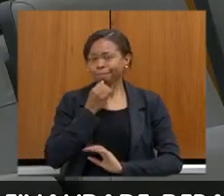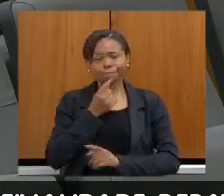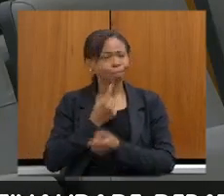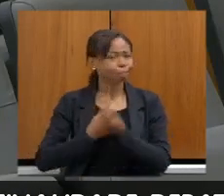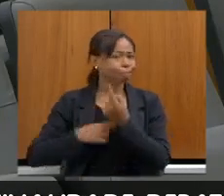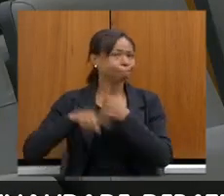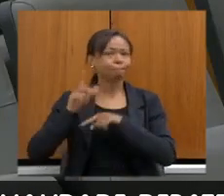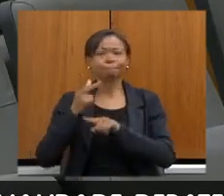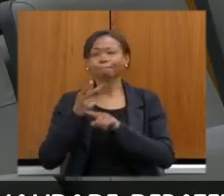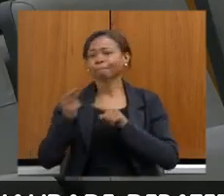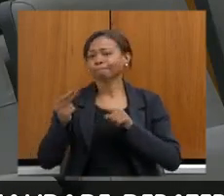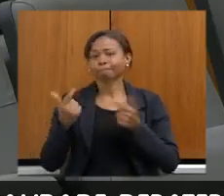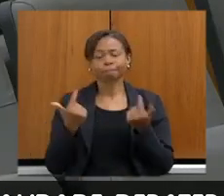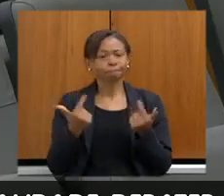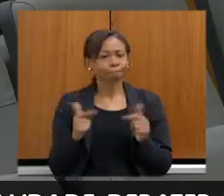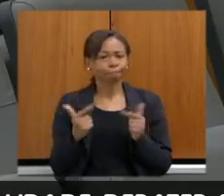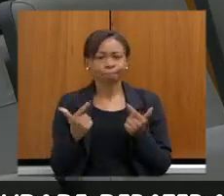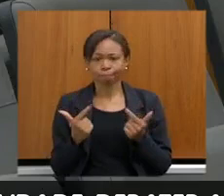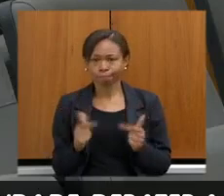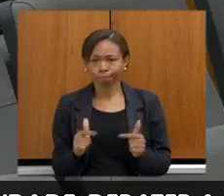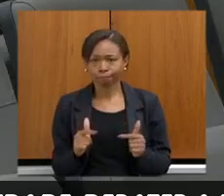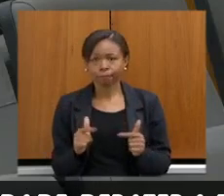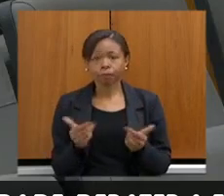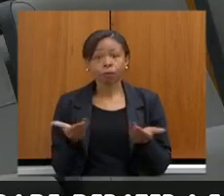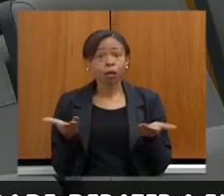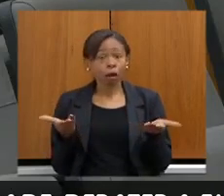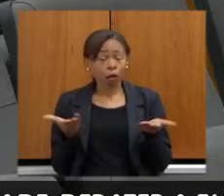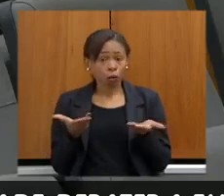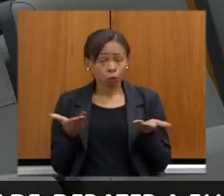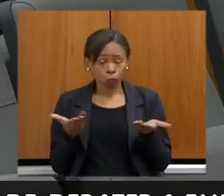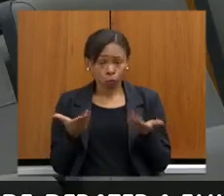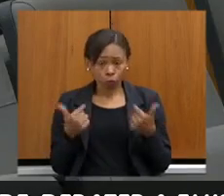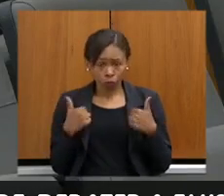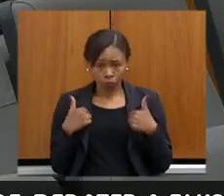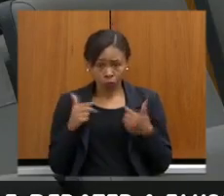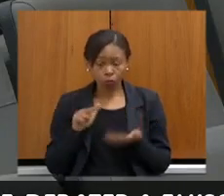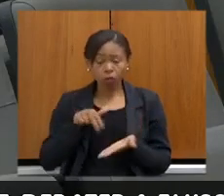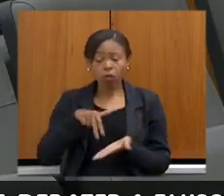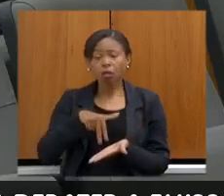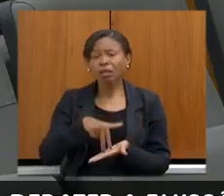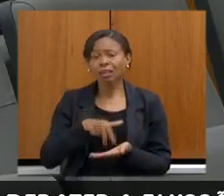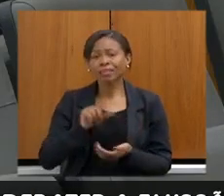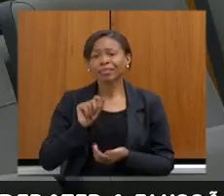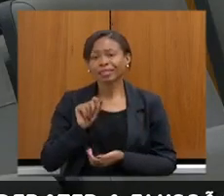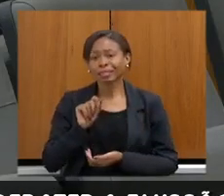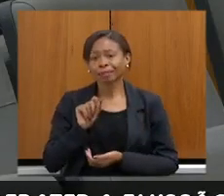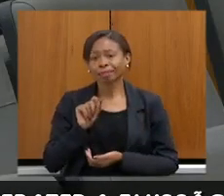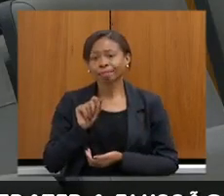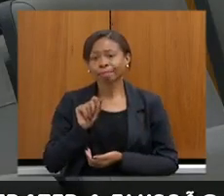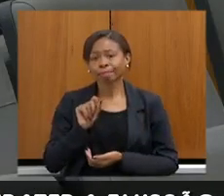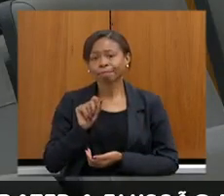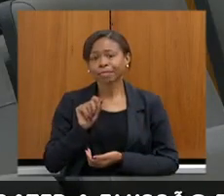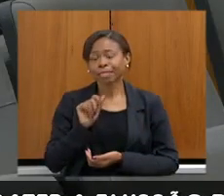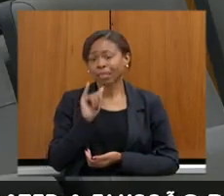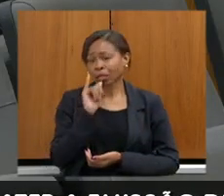mas eu venho hoje, dessa vez, trazer péssimas notícias.